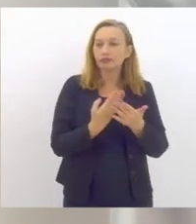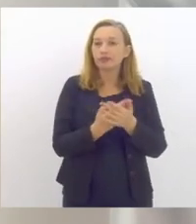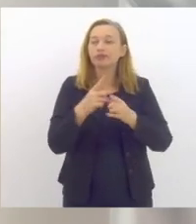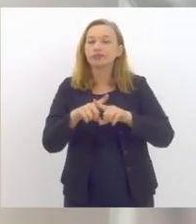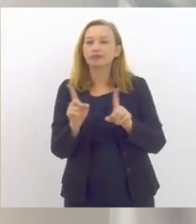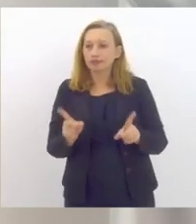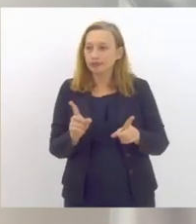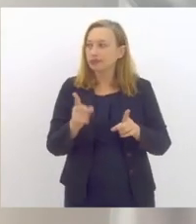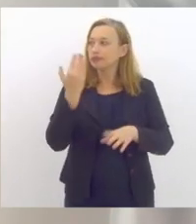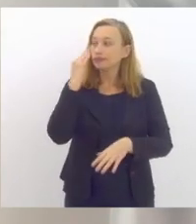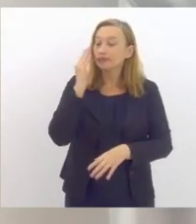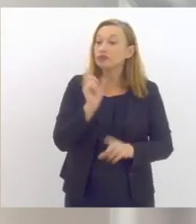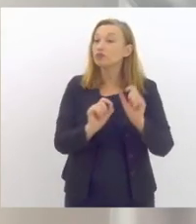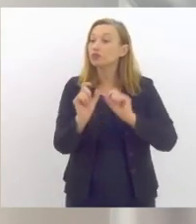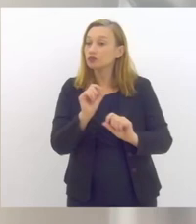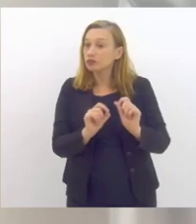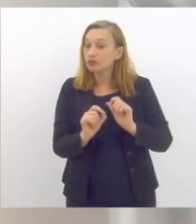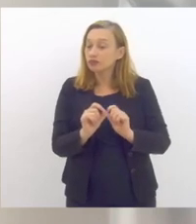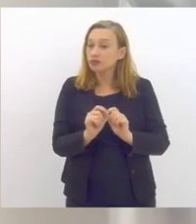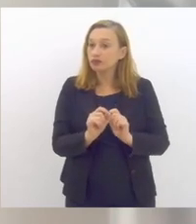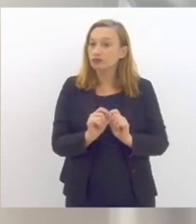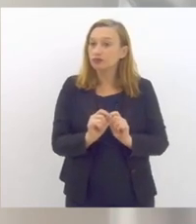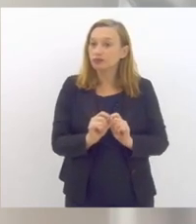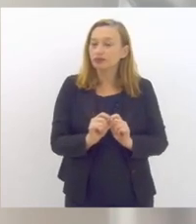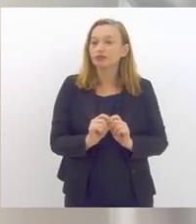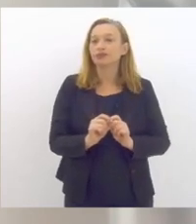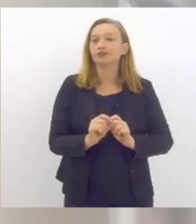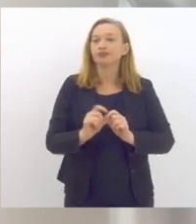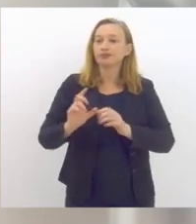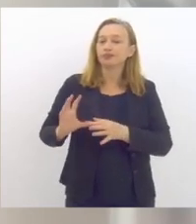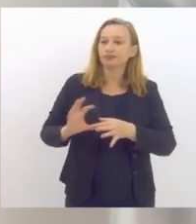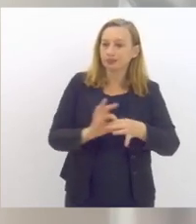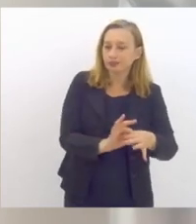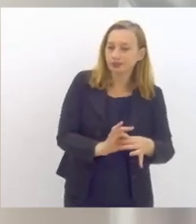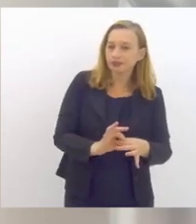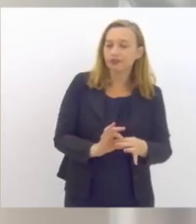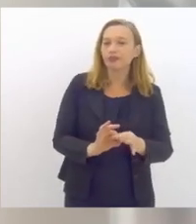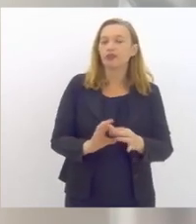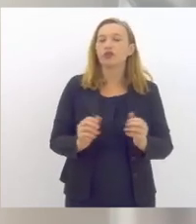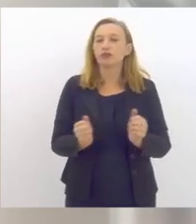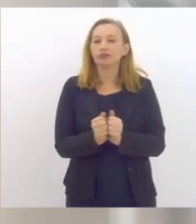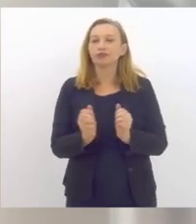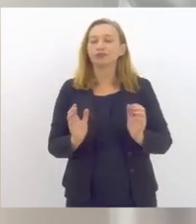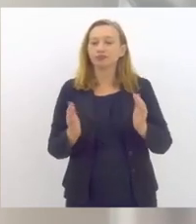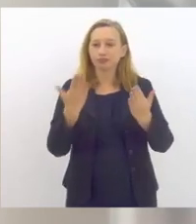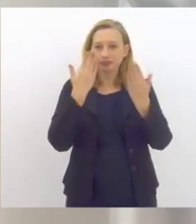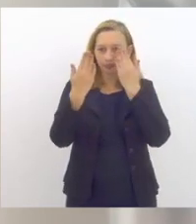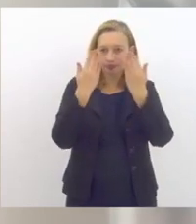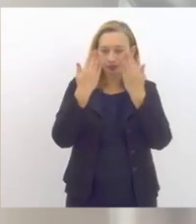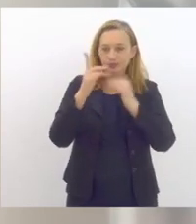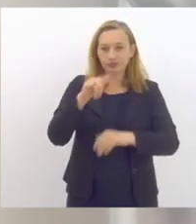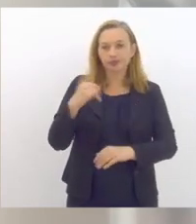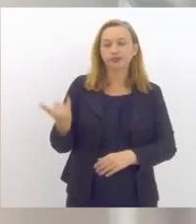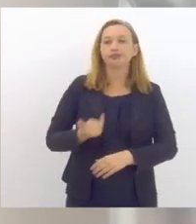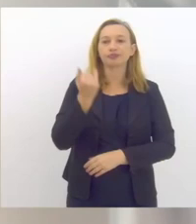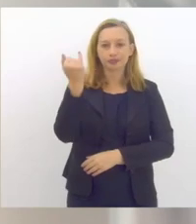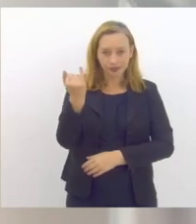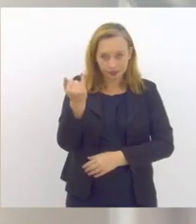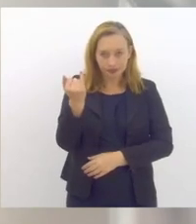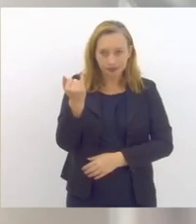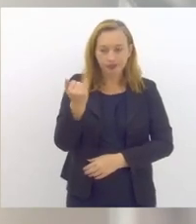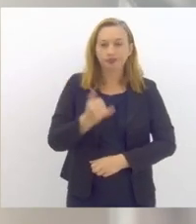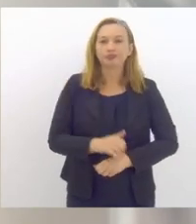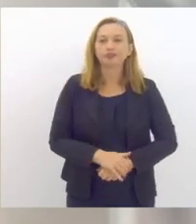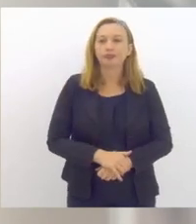a gente entende que a complementação desse corpo com os psicólogos vai ser muito importante, e a